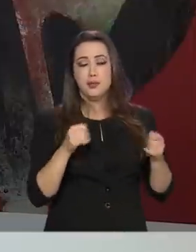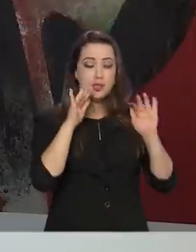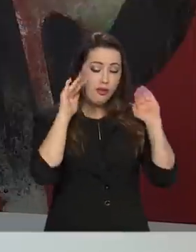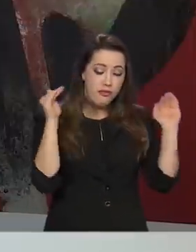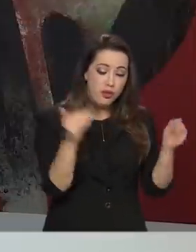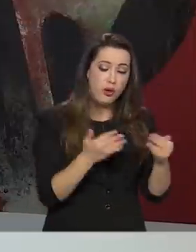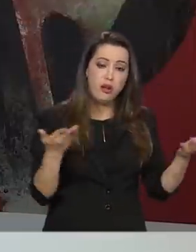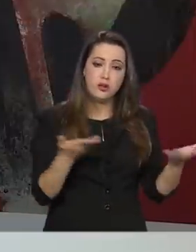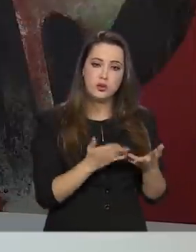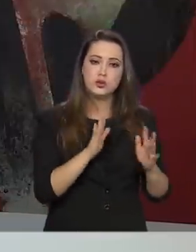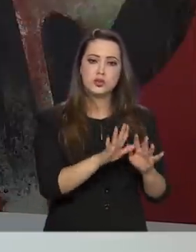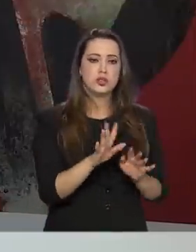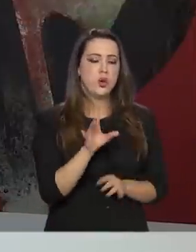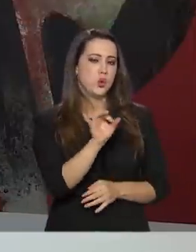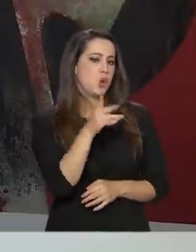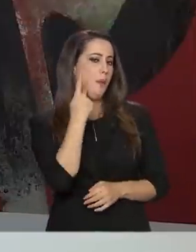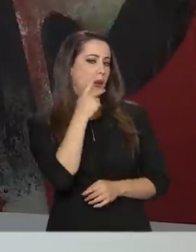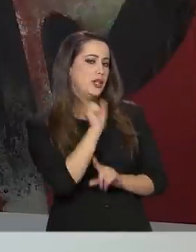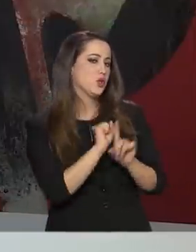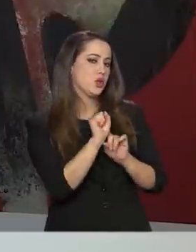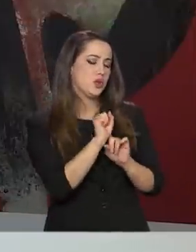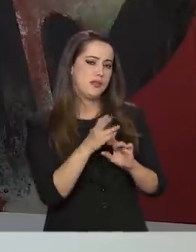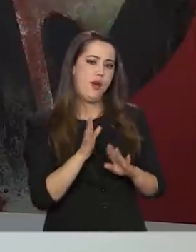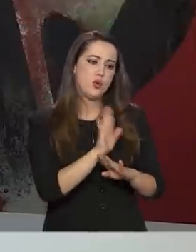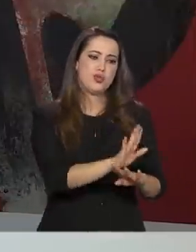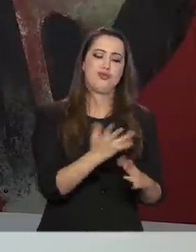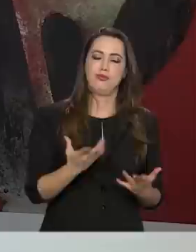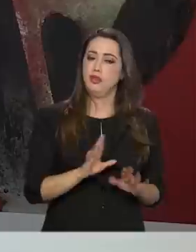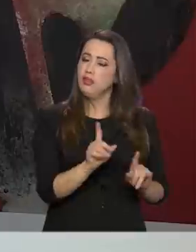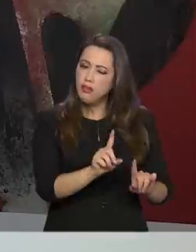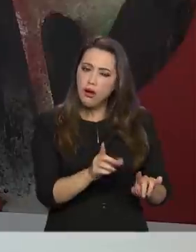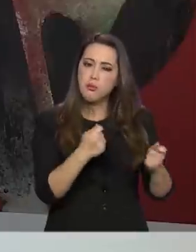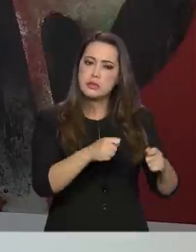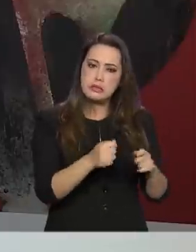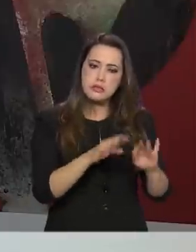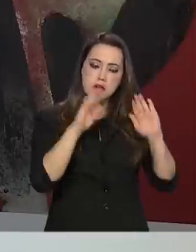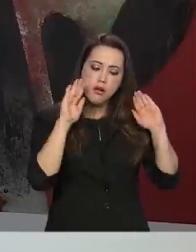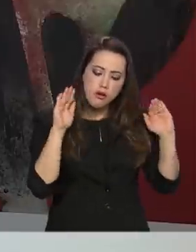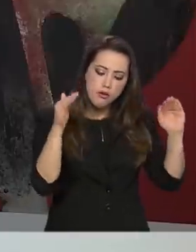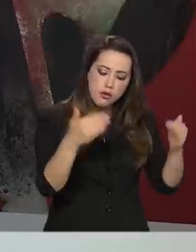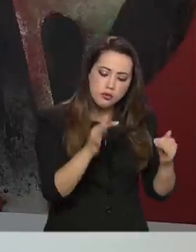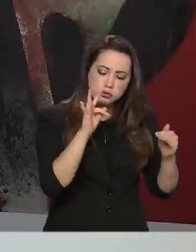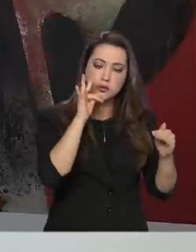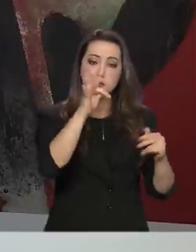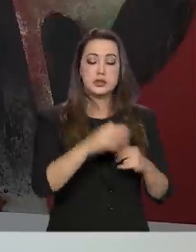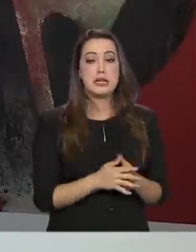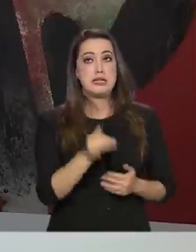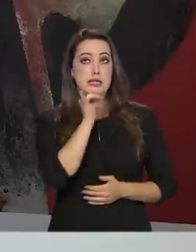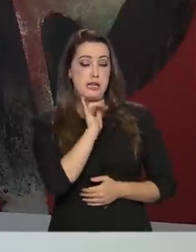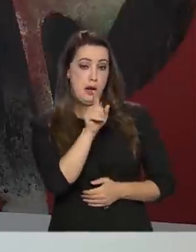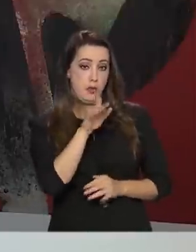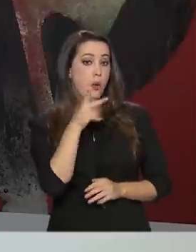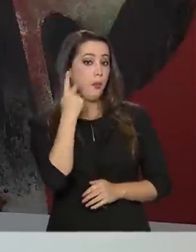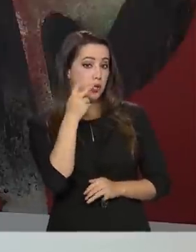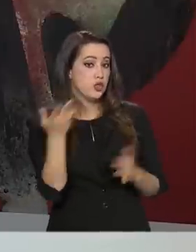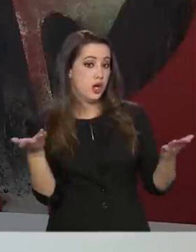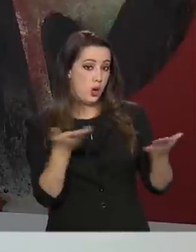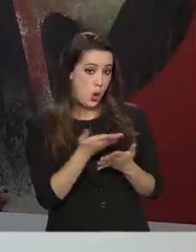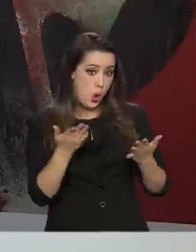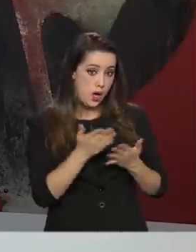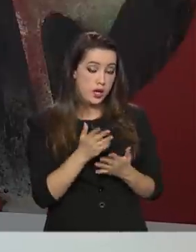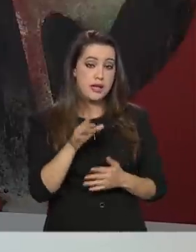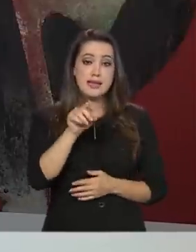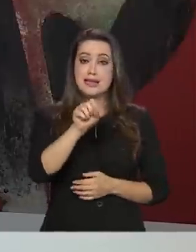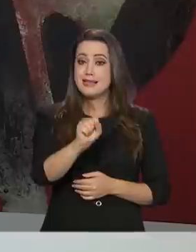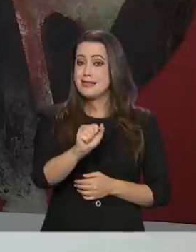à política social, diretamente ligadas. Nós tivemos agora o marco do saneamento aprovado. Isso foi muito pouco explorado, do seu